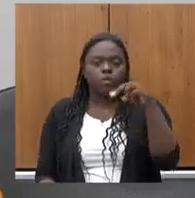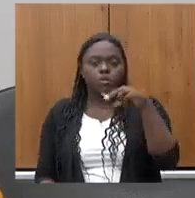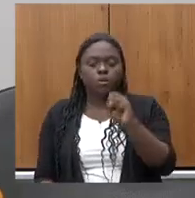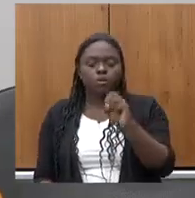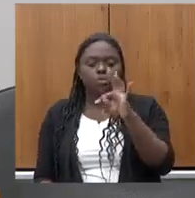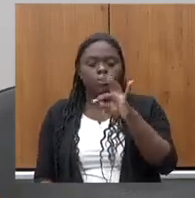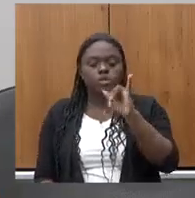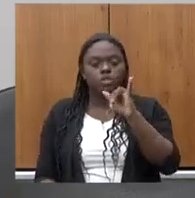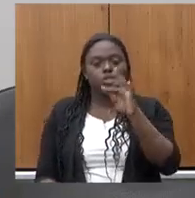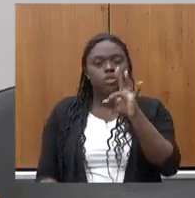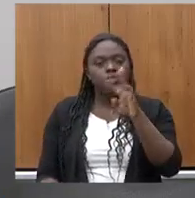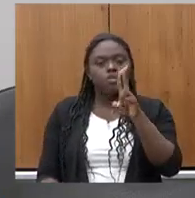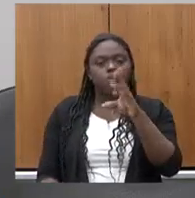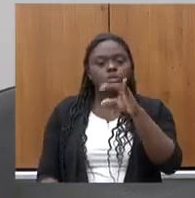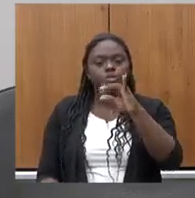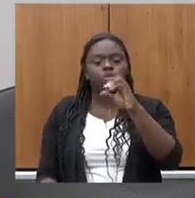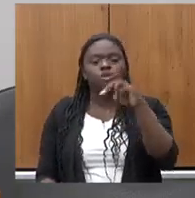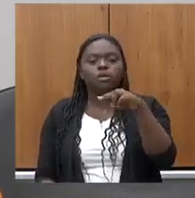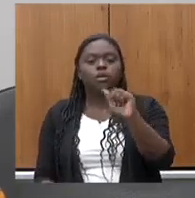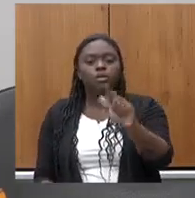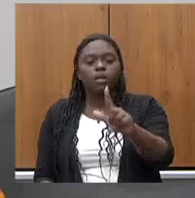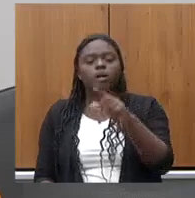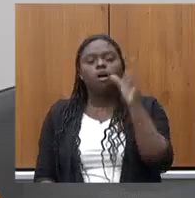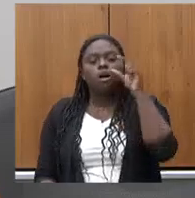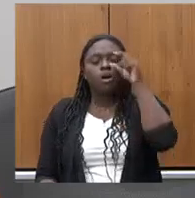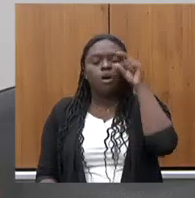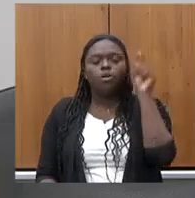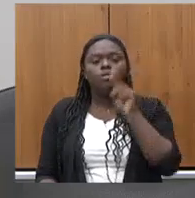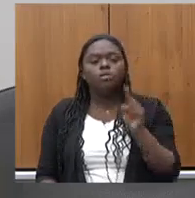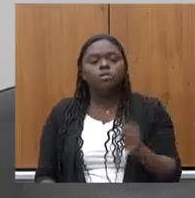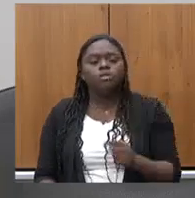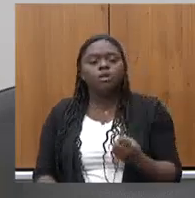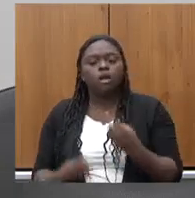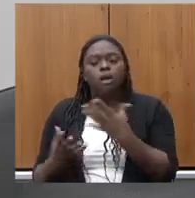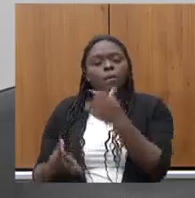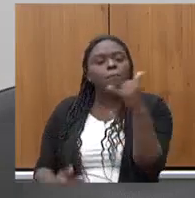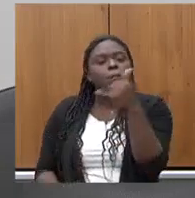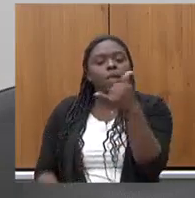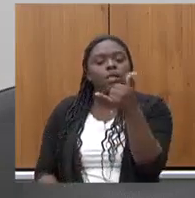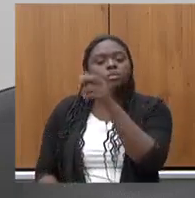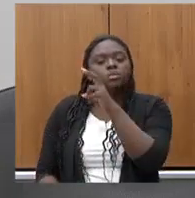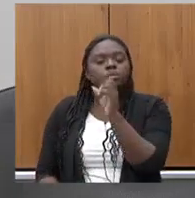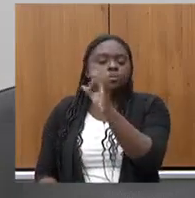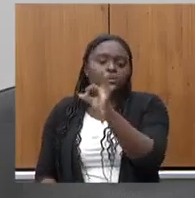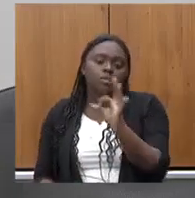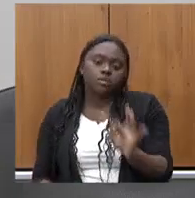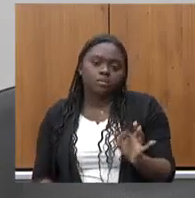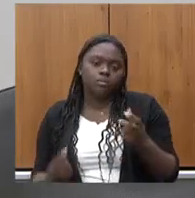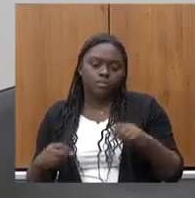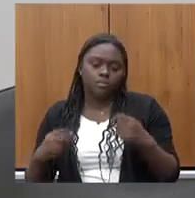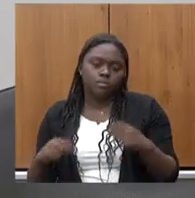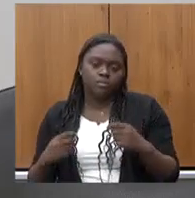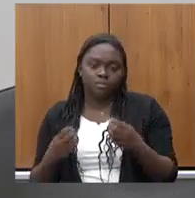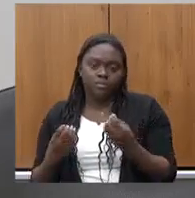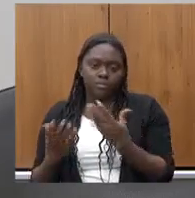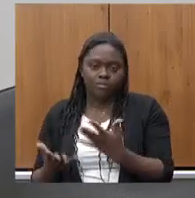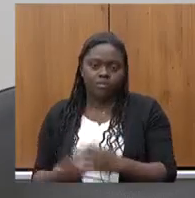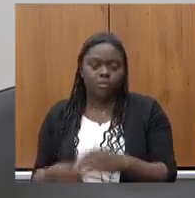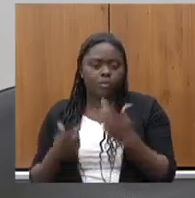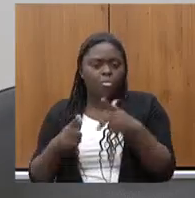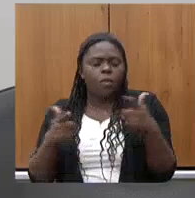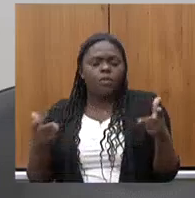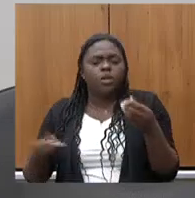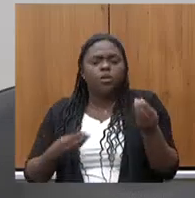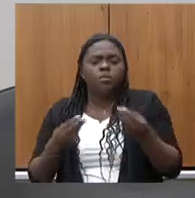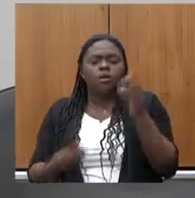menos de 50% daquilo que deveria não tem reparação possível é isso